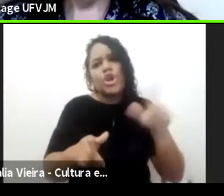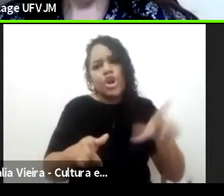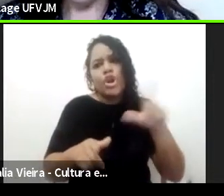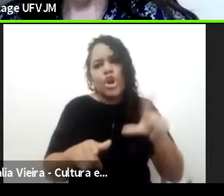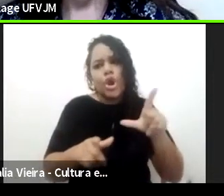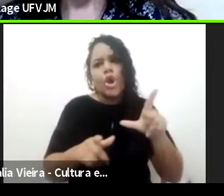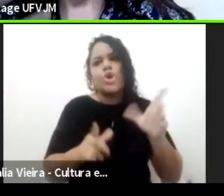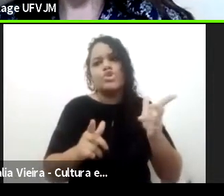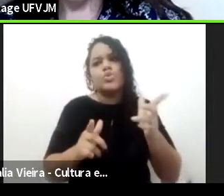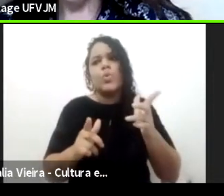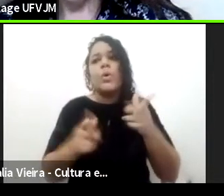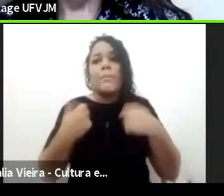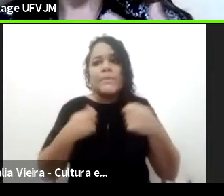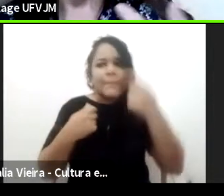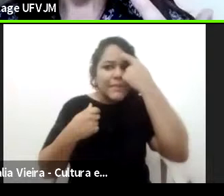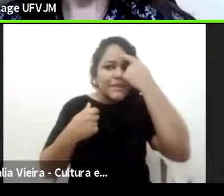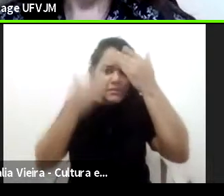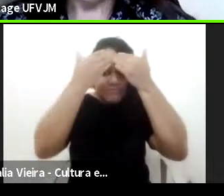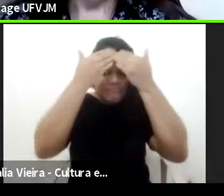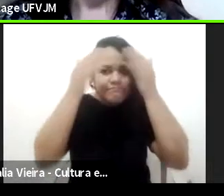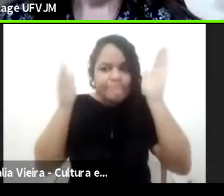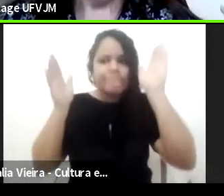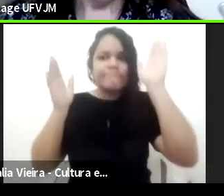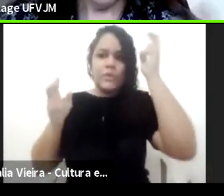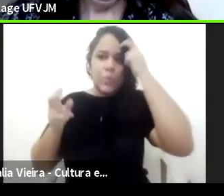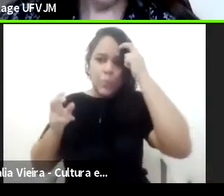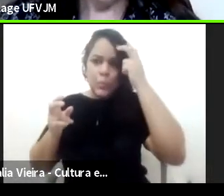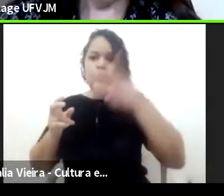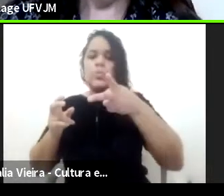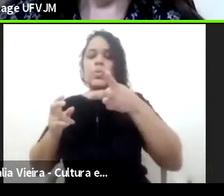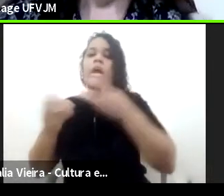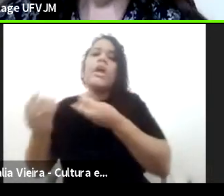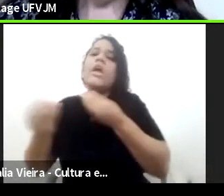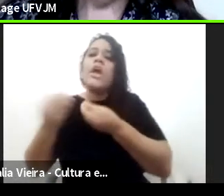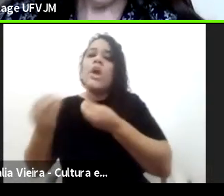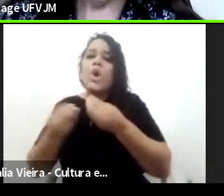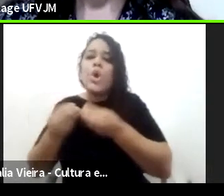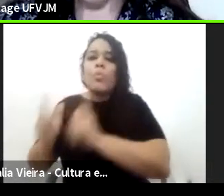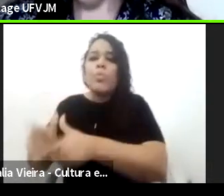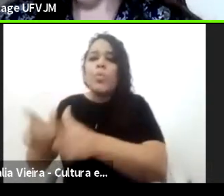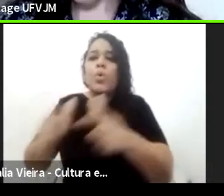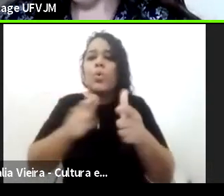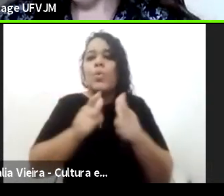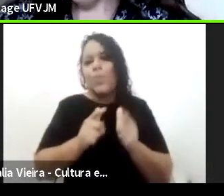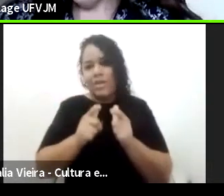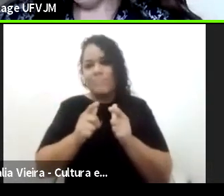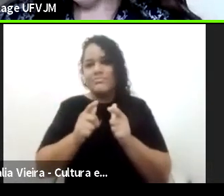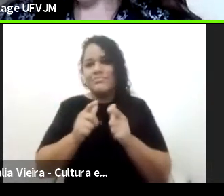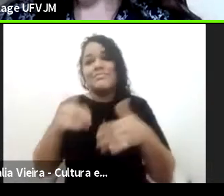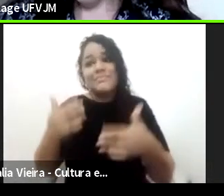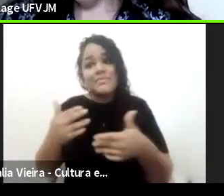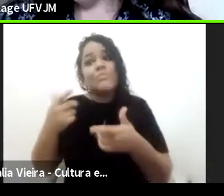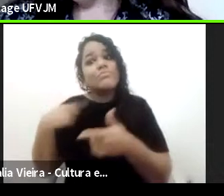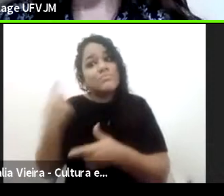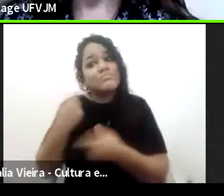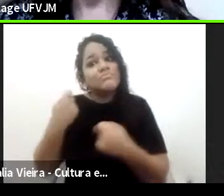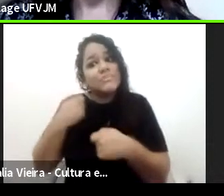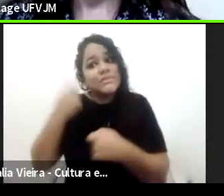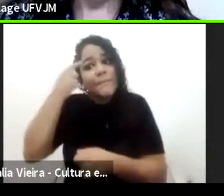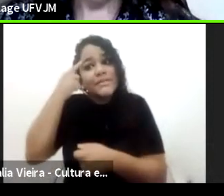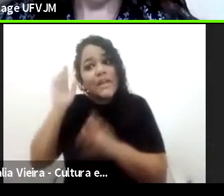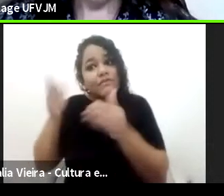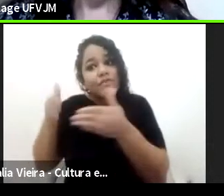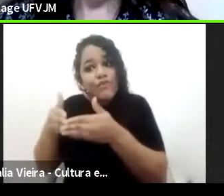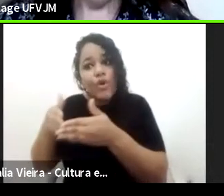E nessas apropriações, releituras, a gente tem que pensar como é essa cultura em Portugal, né? Em Portugal, a gente